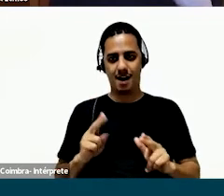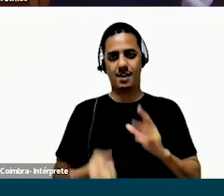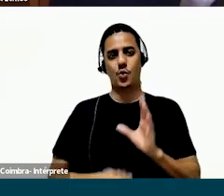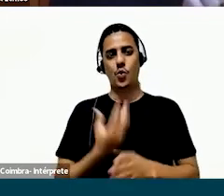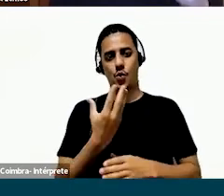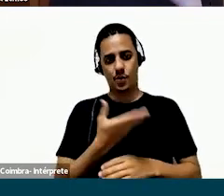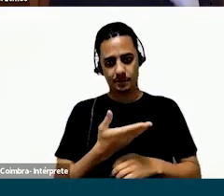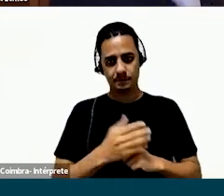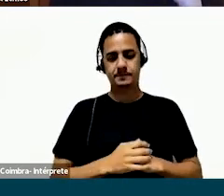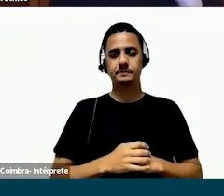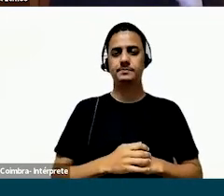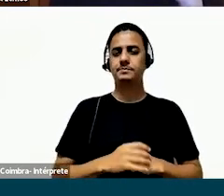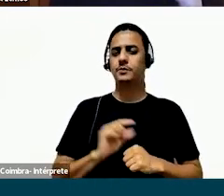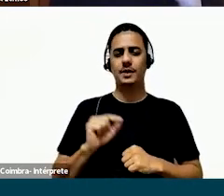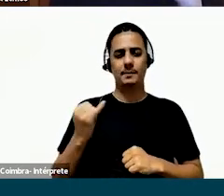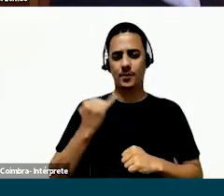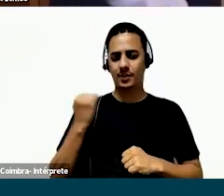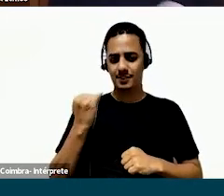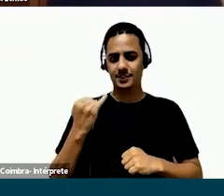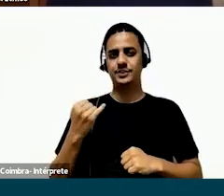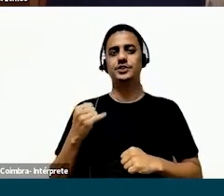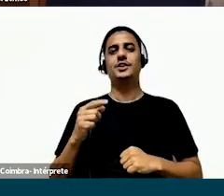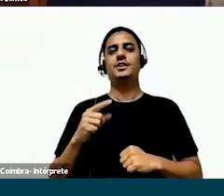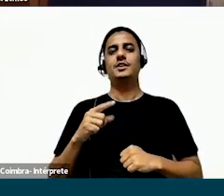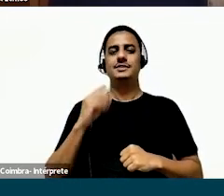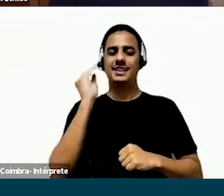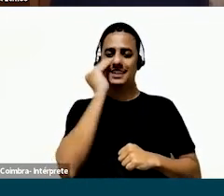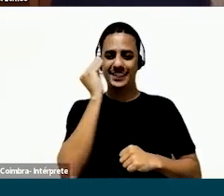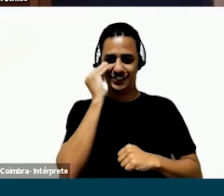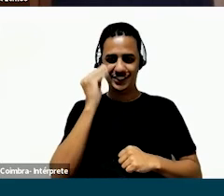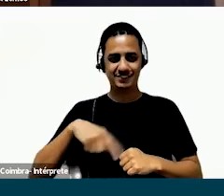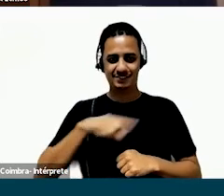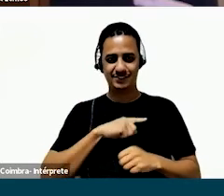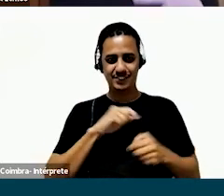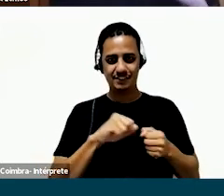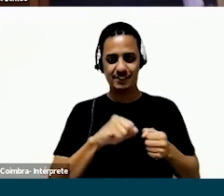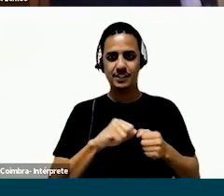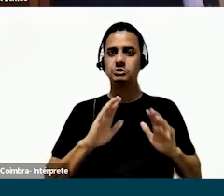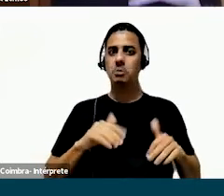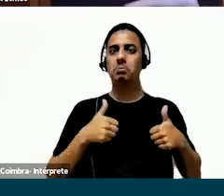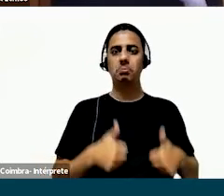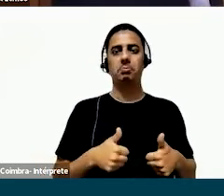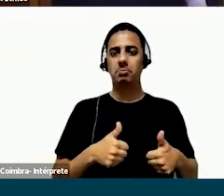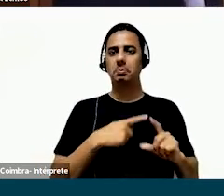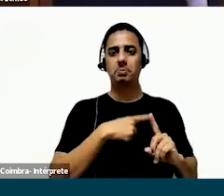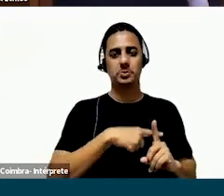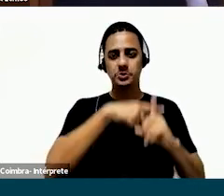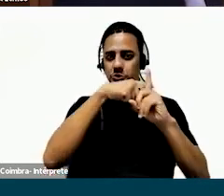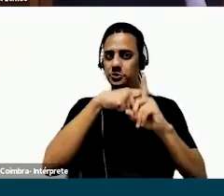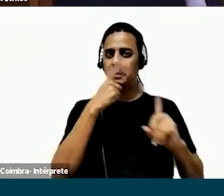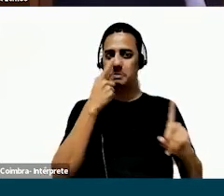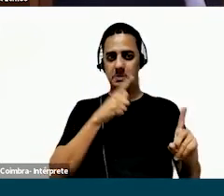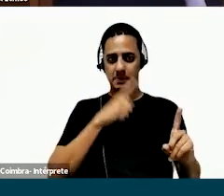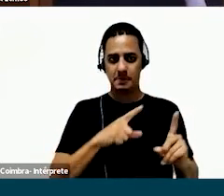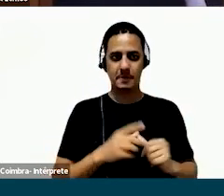dupla de criança que construiu para a gente. E o que é importante? Logo de primeira, nessa tentativa que a gente teve, já rolou um